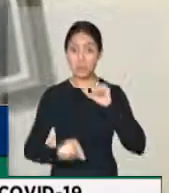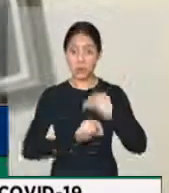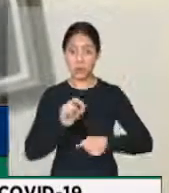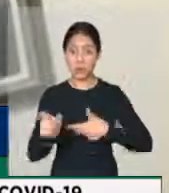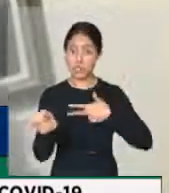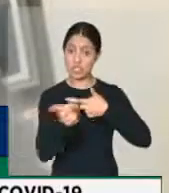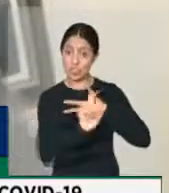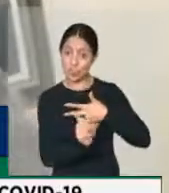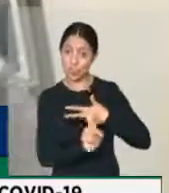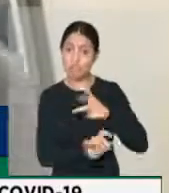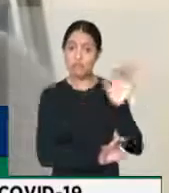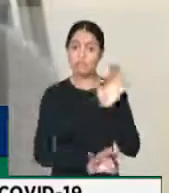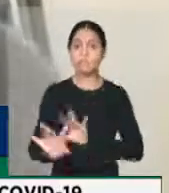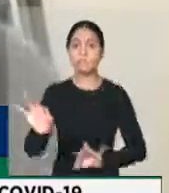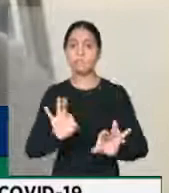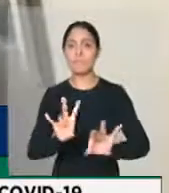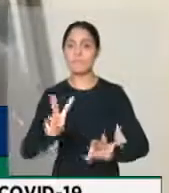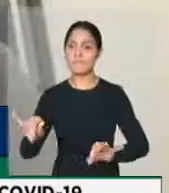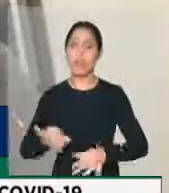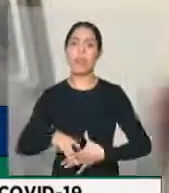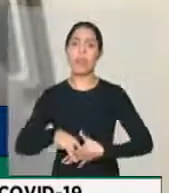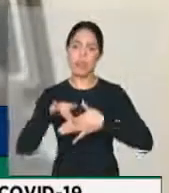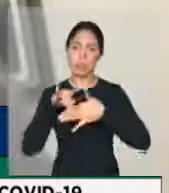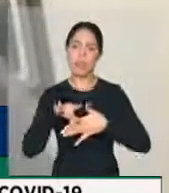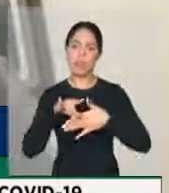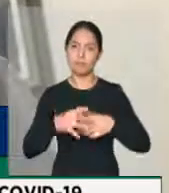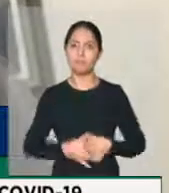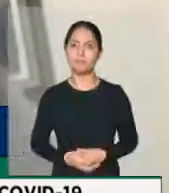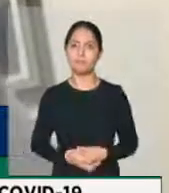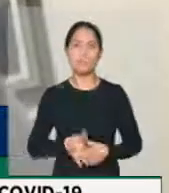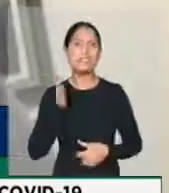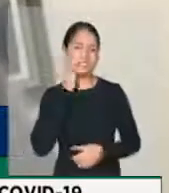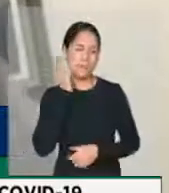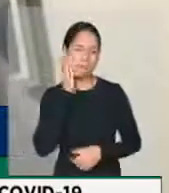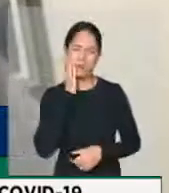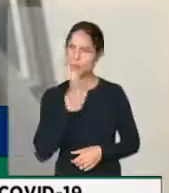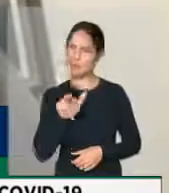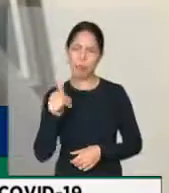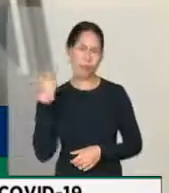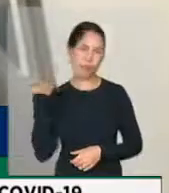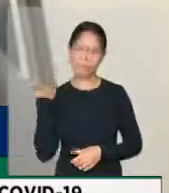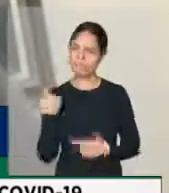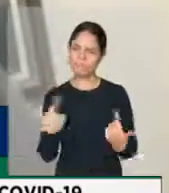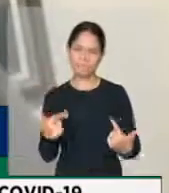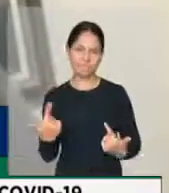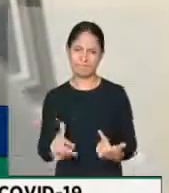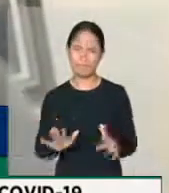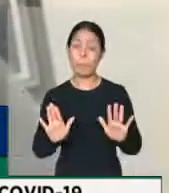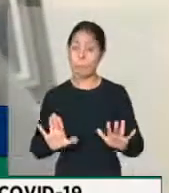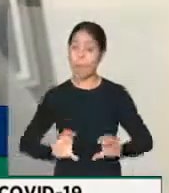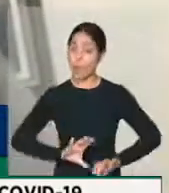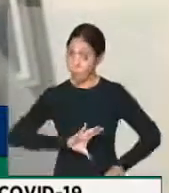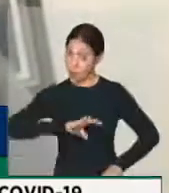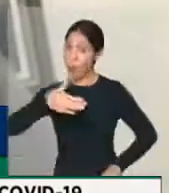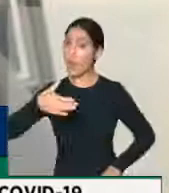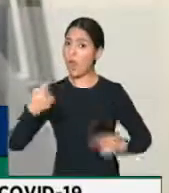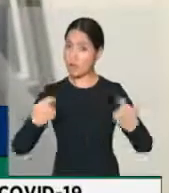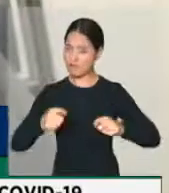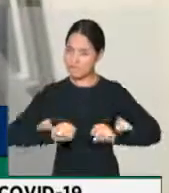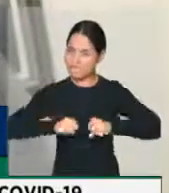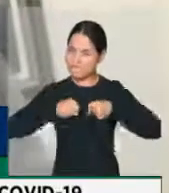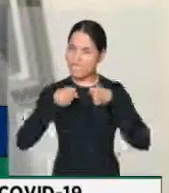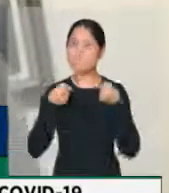e botar na rua. Sabemos da dificuldade, não é fácil, nunca foi feito, mas tem que ter muita coragem, determinação